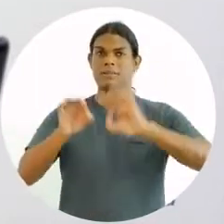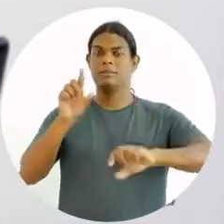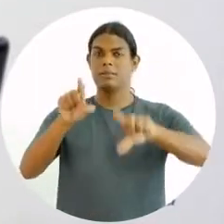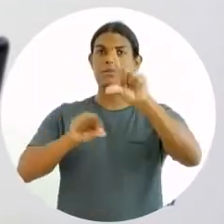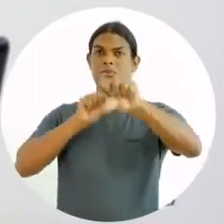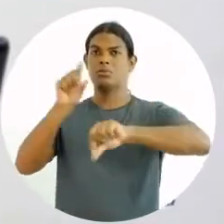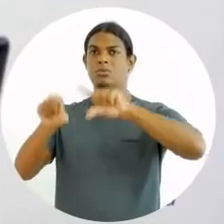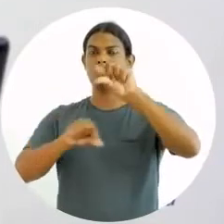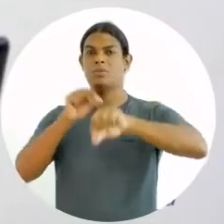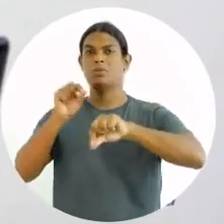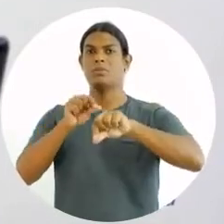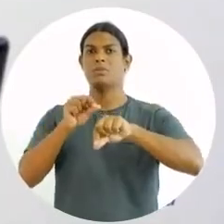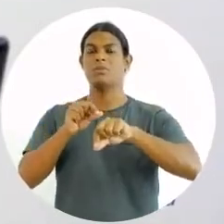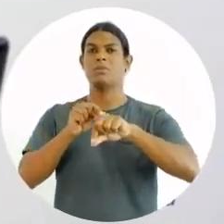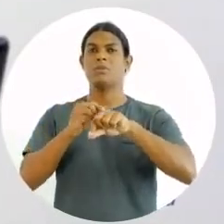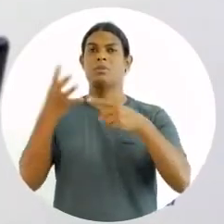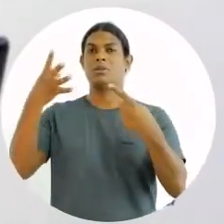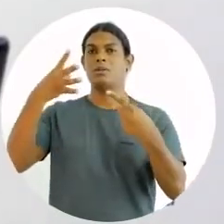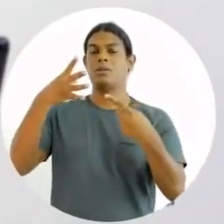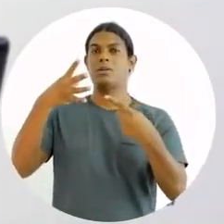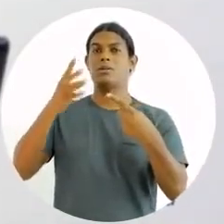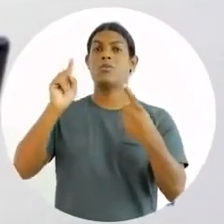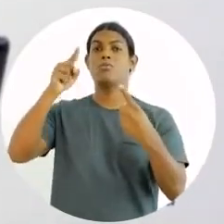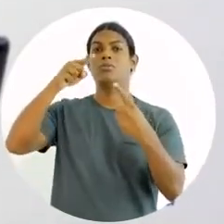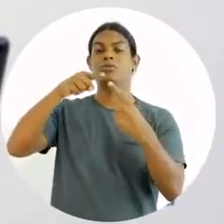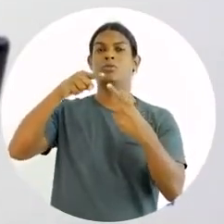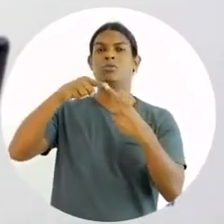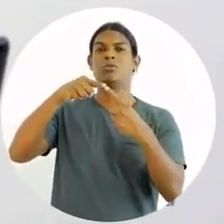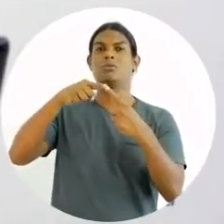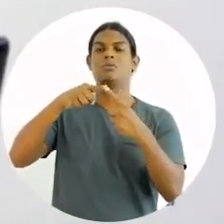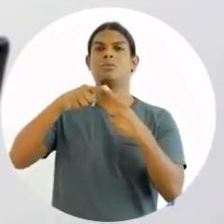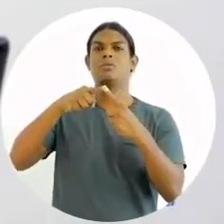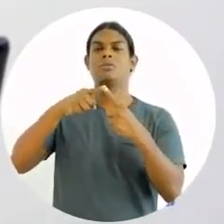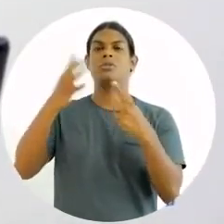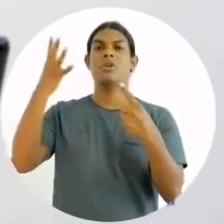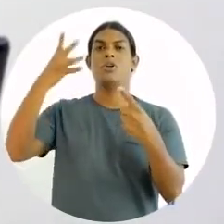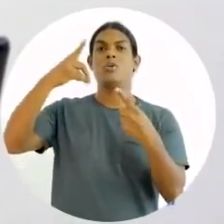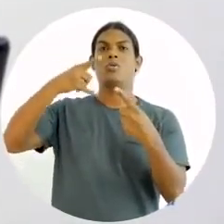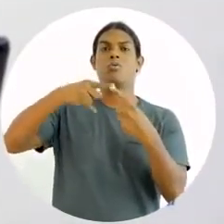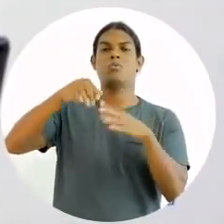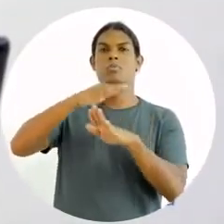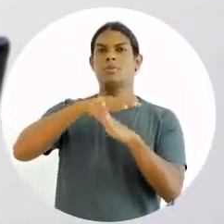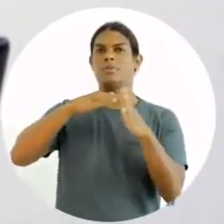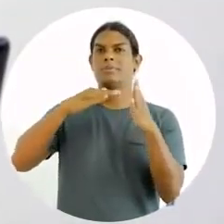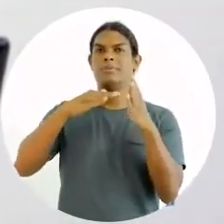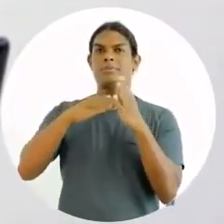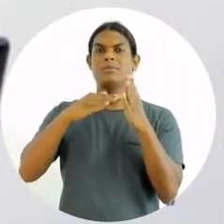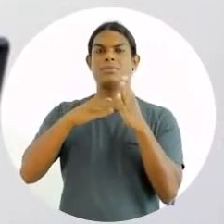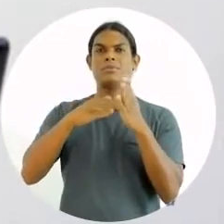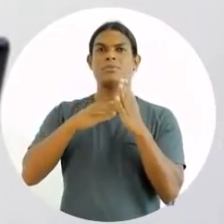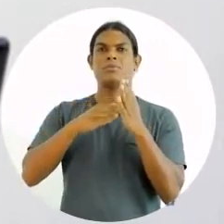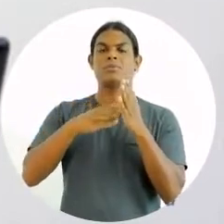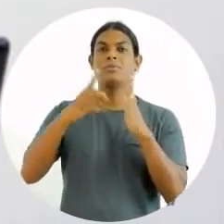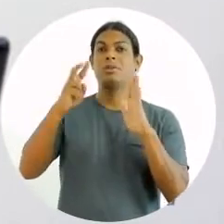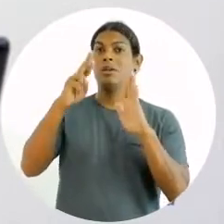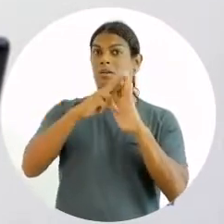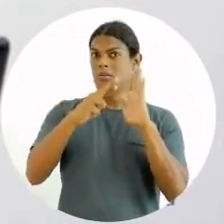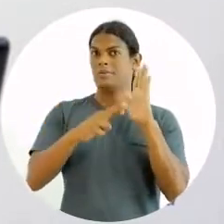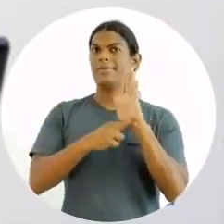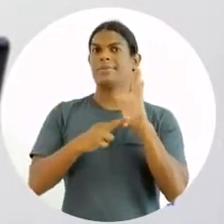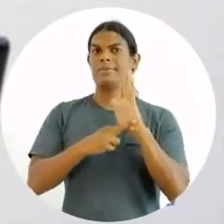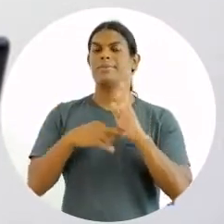de acordo com os objetivos desejados, podemos chamar de política na área de recursos humanos.